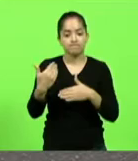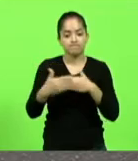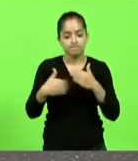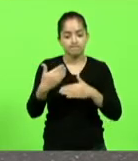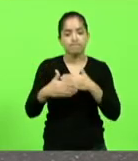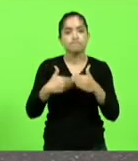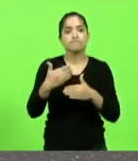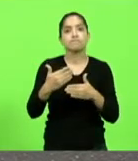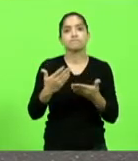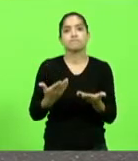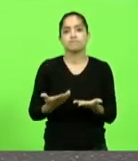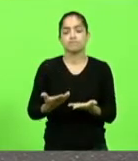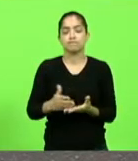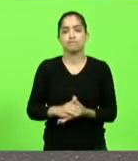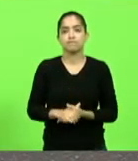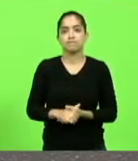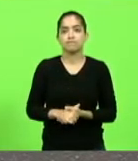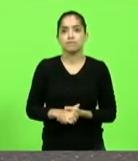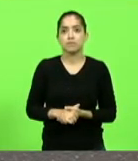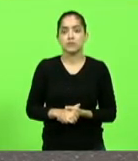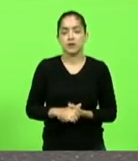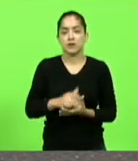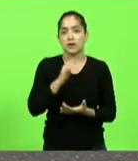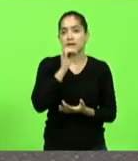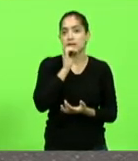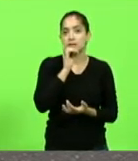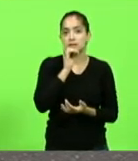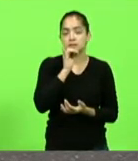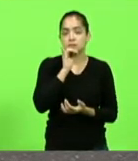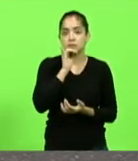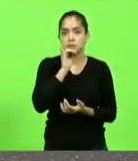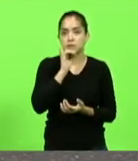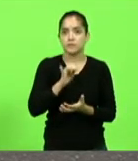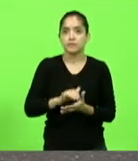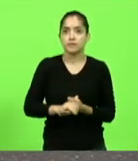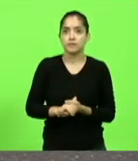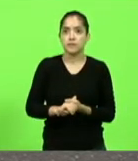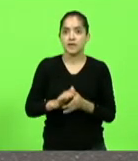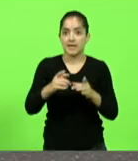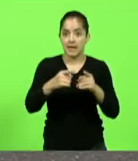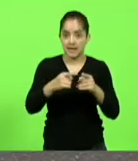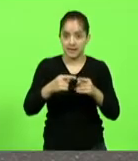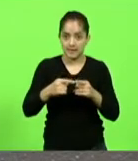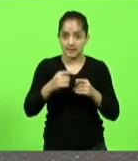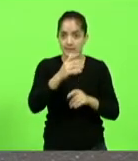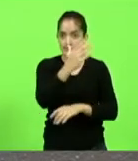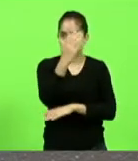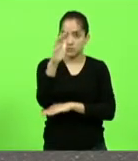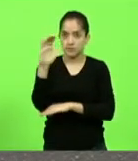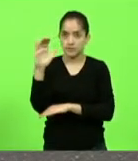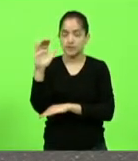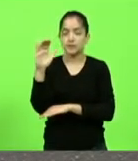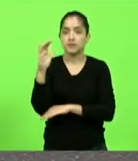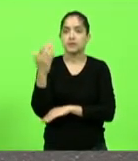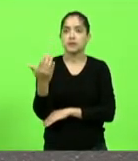por exemplo a licença ambiental de operação